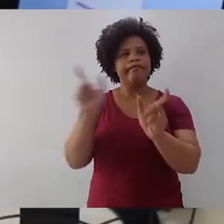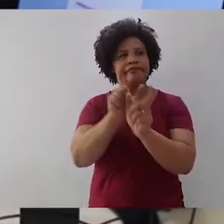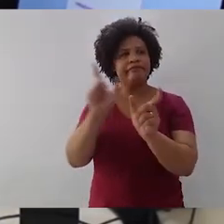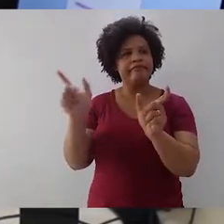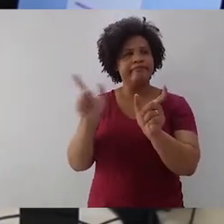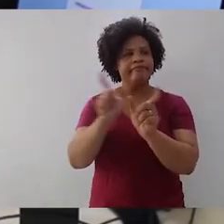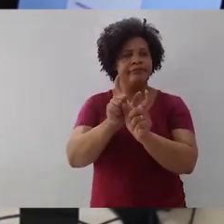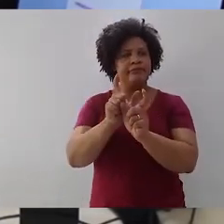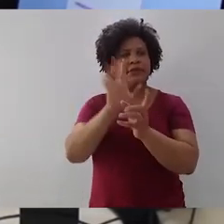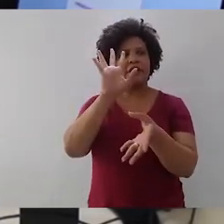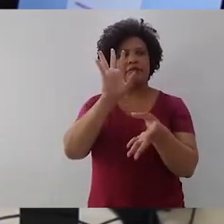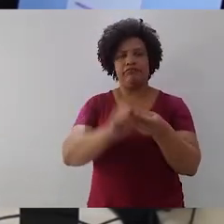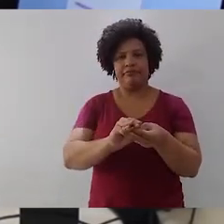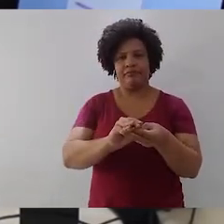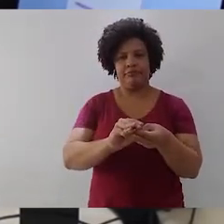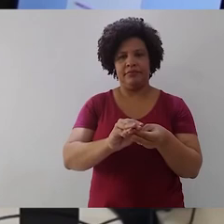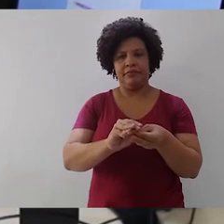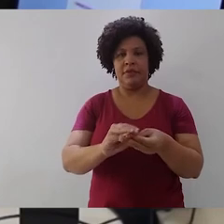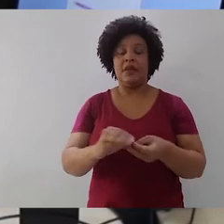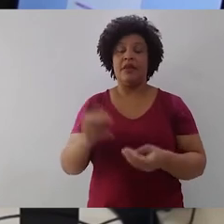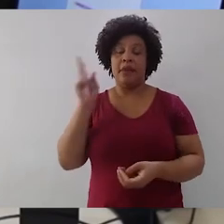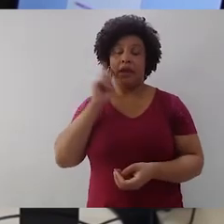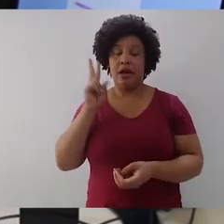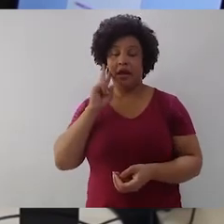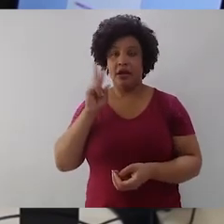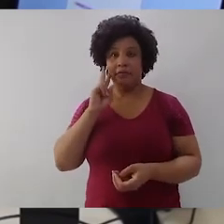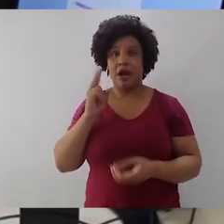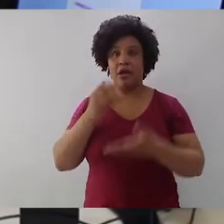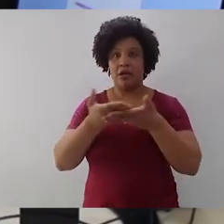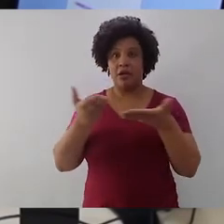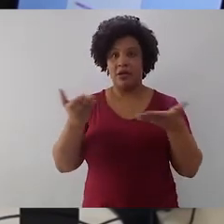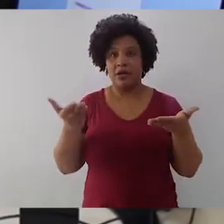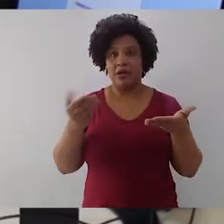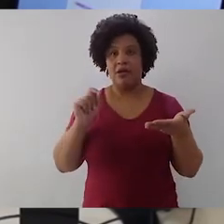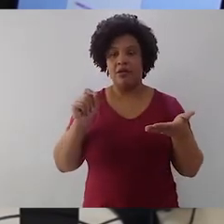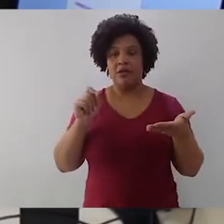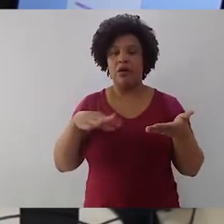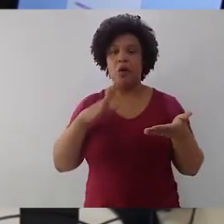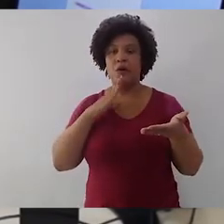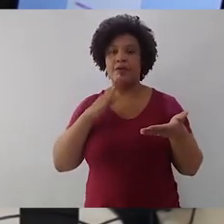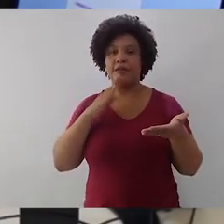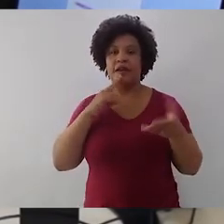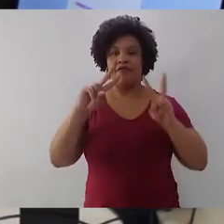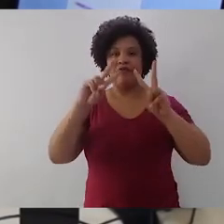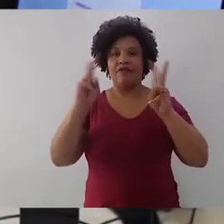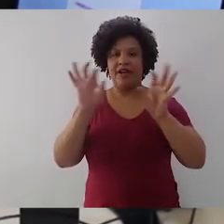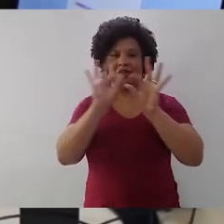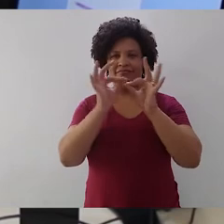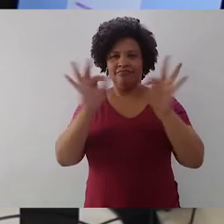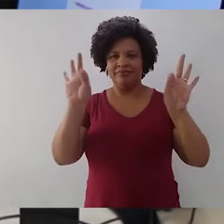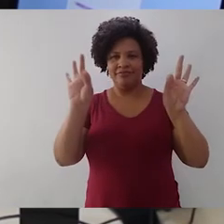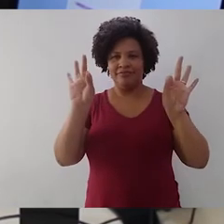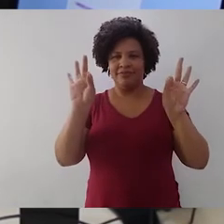direto e enxuto. Cabe lembrar que é muito conhecida a frase que alguns